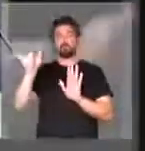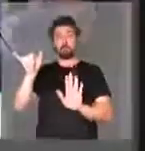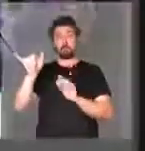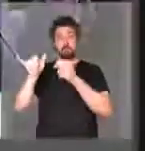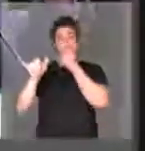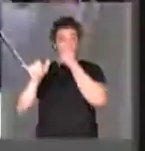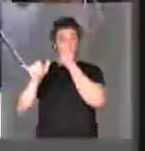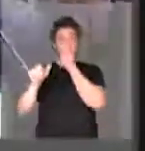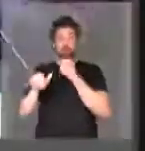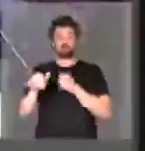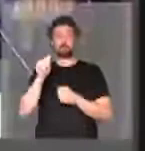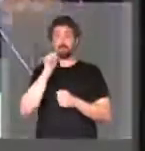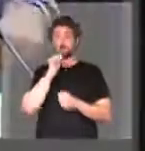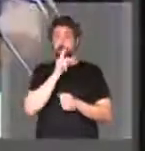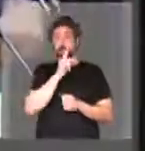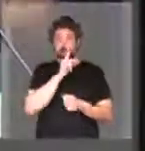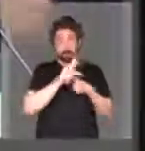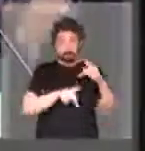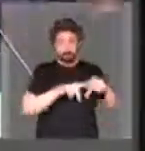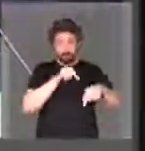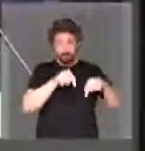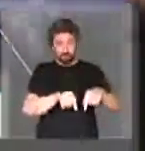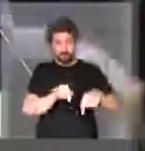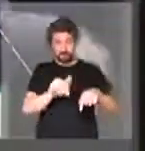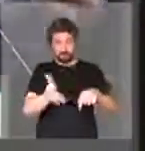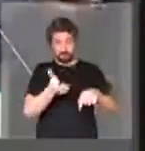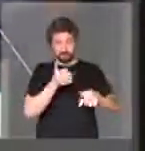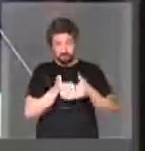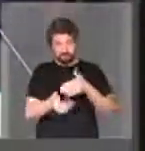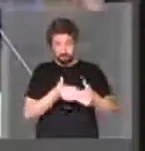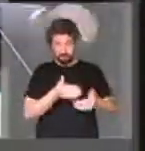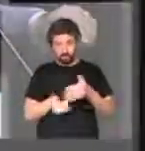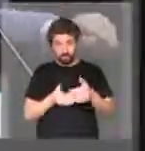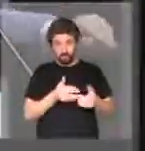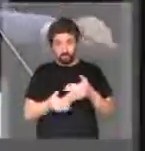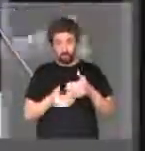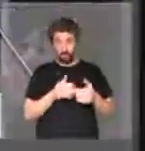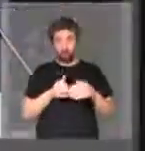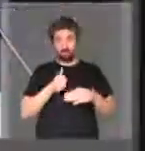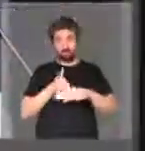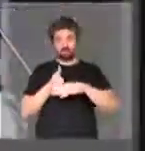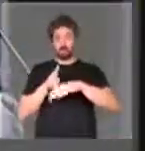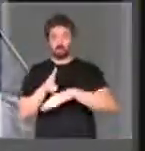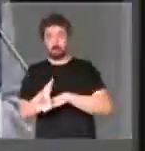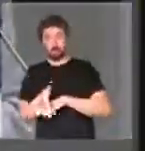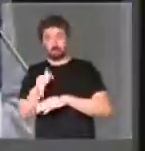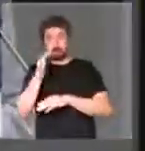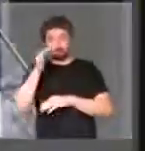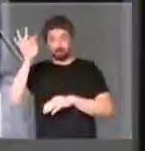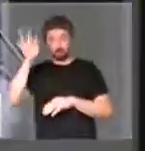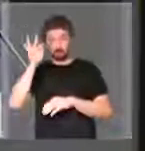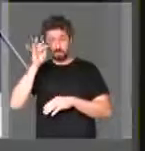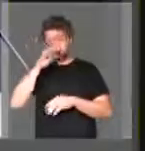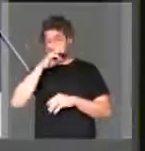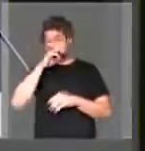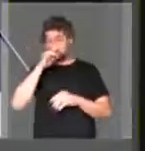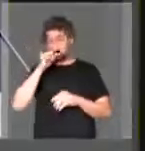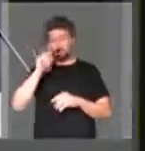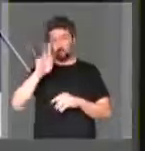entanto, o Estado do Amapá, os amapaenses que quiserem, ou qualquer brasileiro que quiser ingressar em território francês